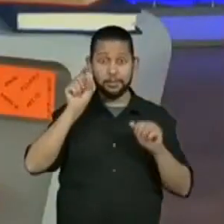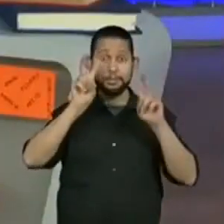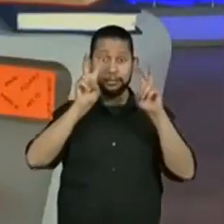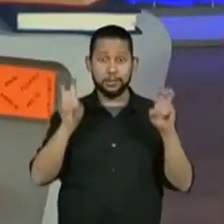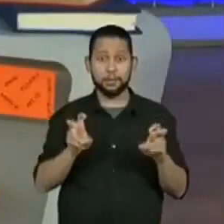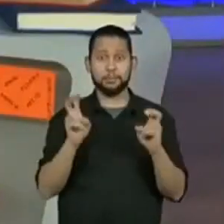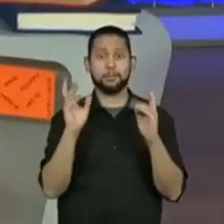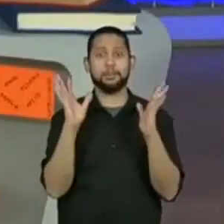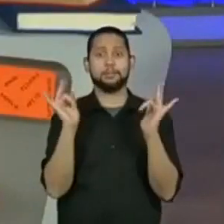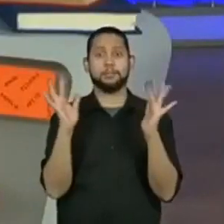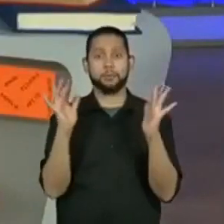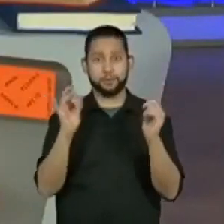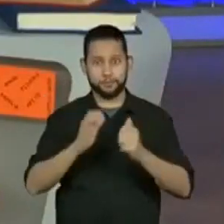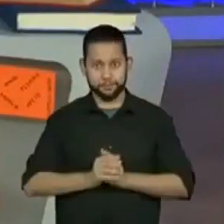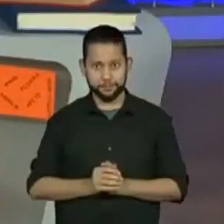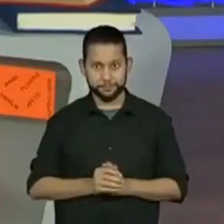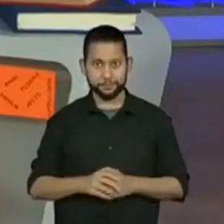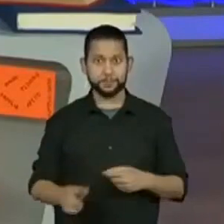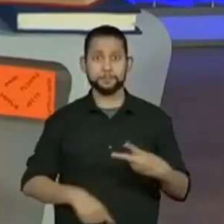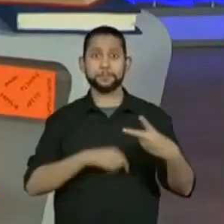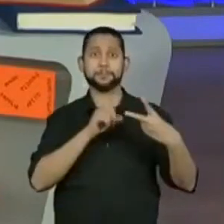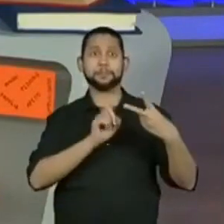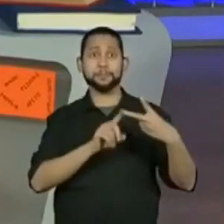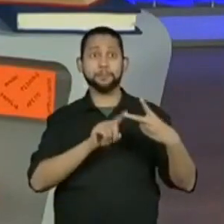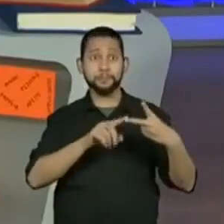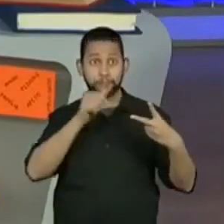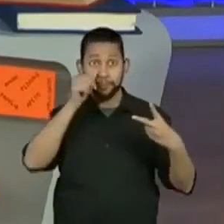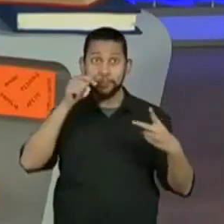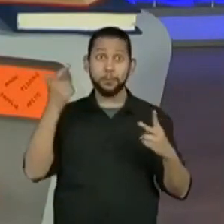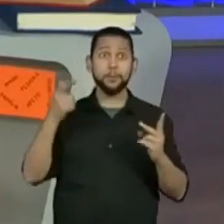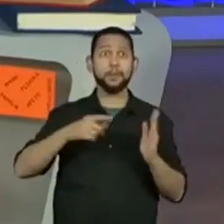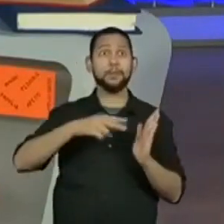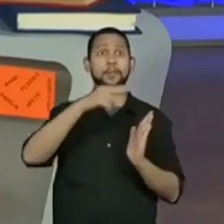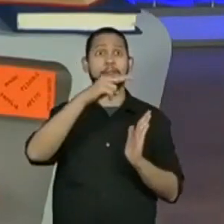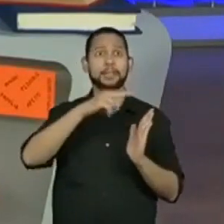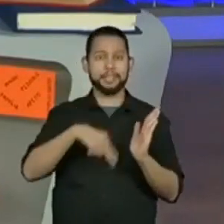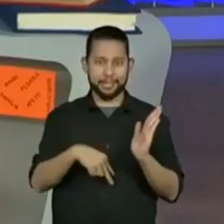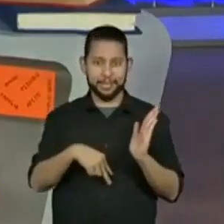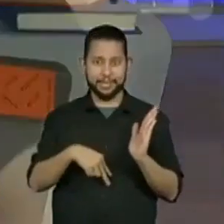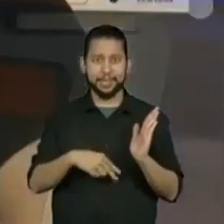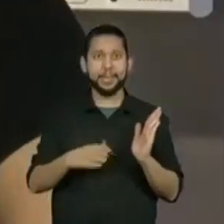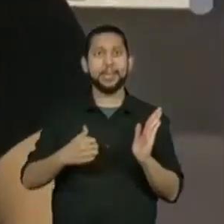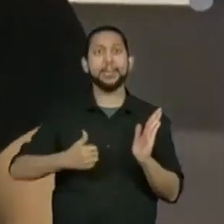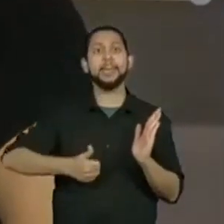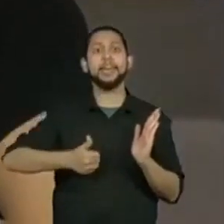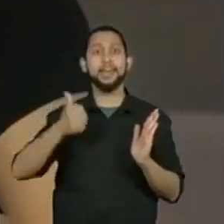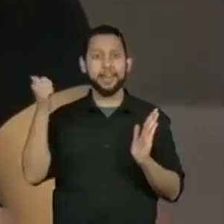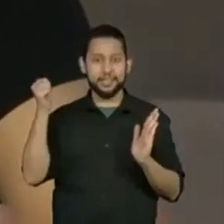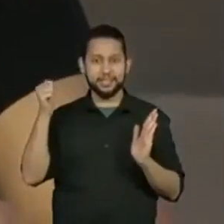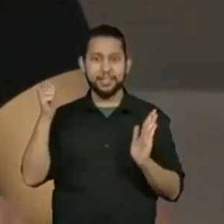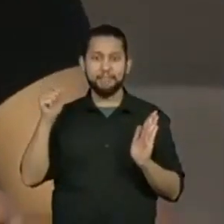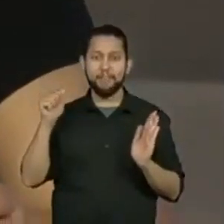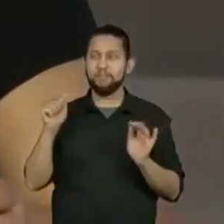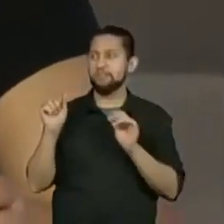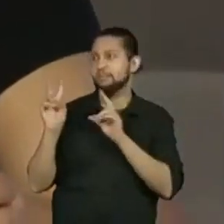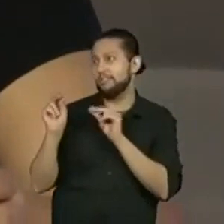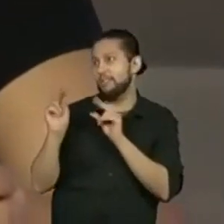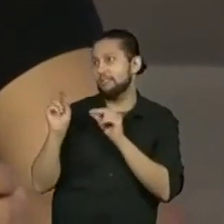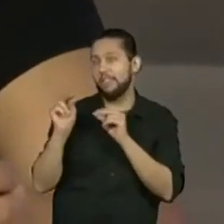Depois, nós temos a leitura do Inhem. E aí,